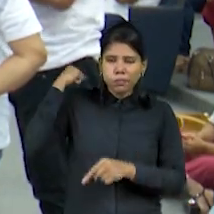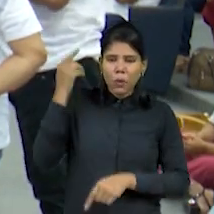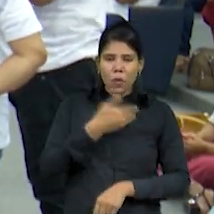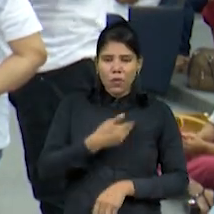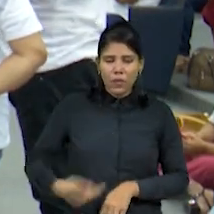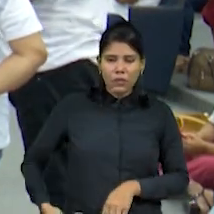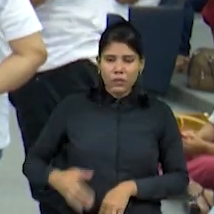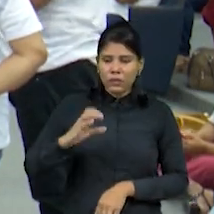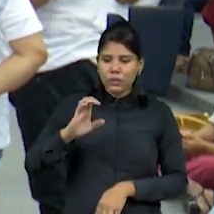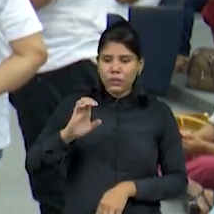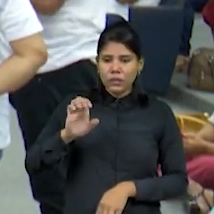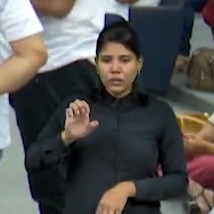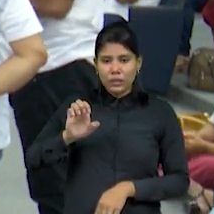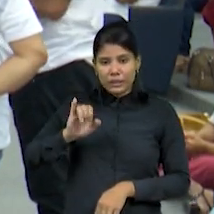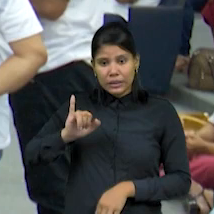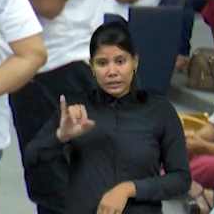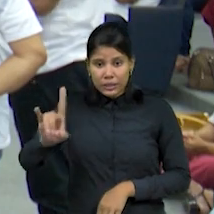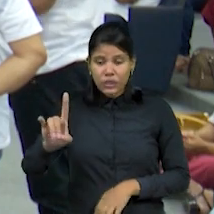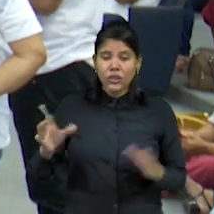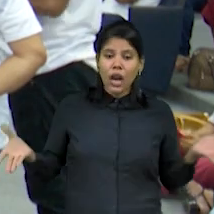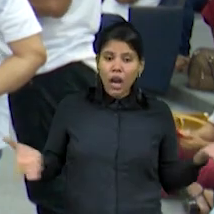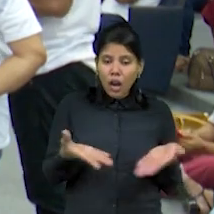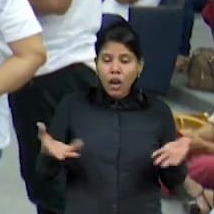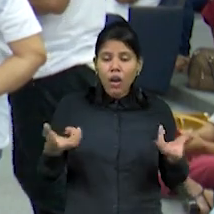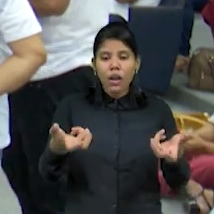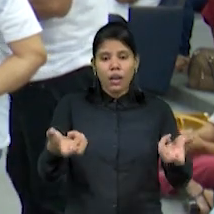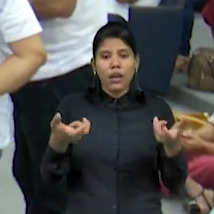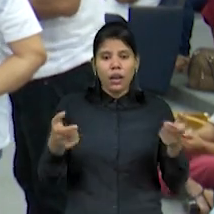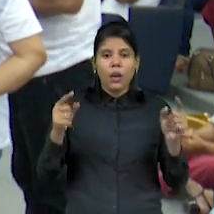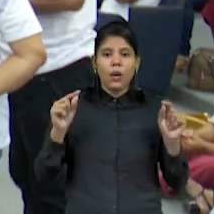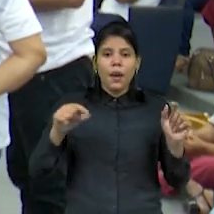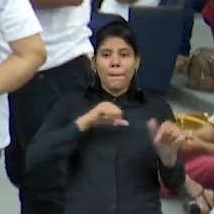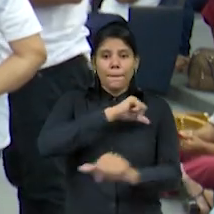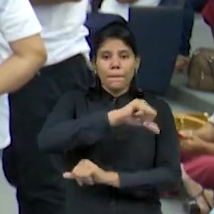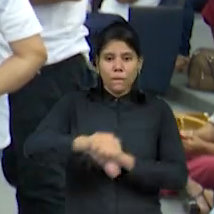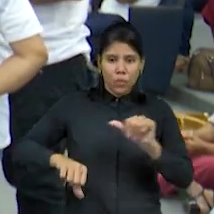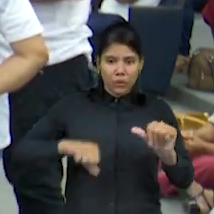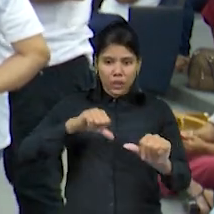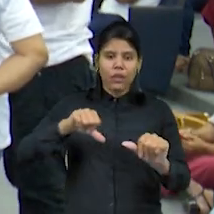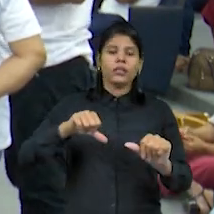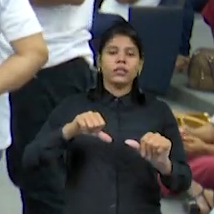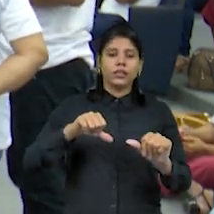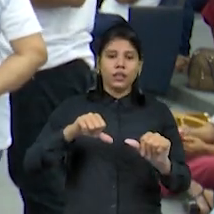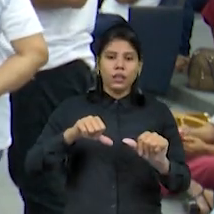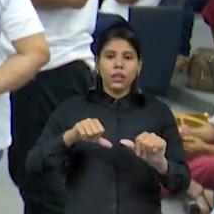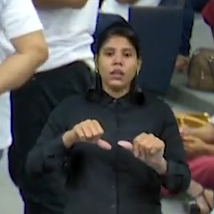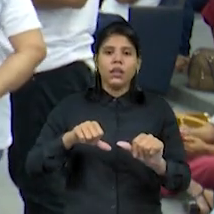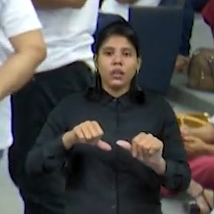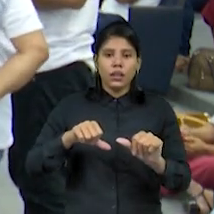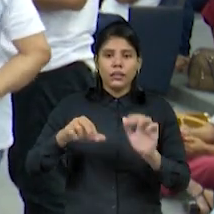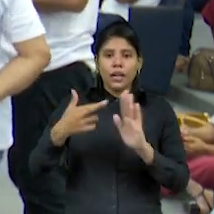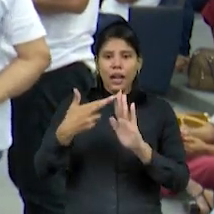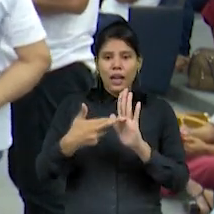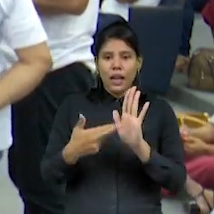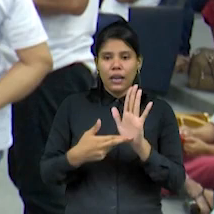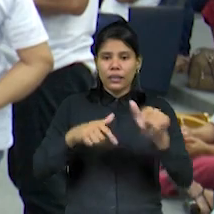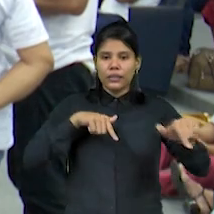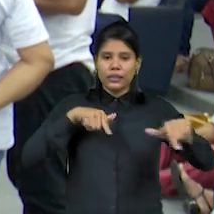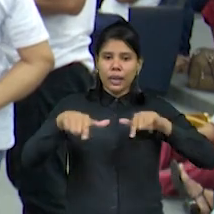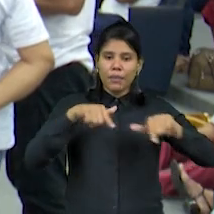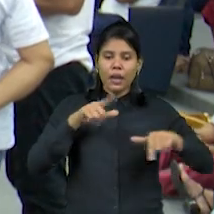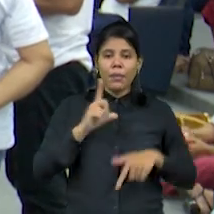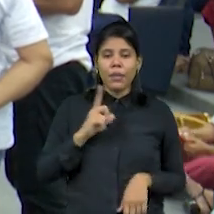pleiteiam, elas reivindicam que possa haver a mudança de regime previdenciário delas, para que elas tenham os mesmos direitos